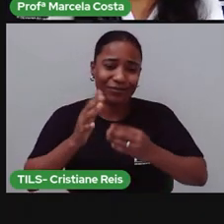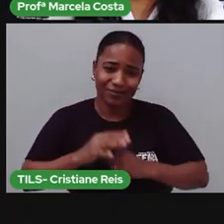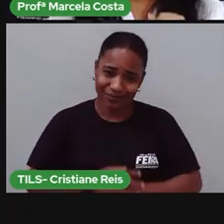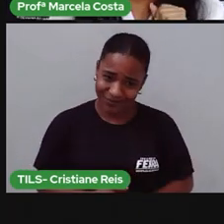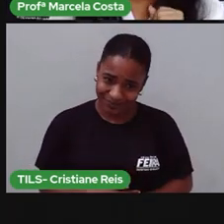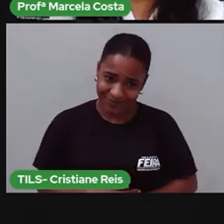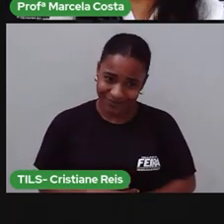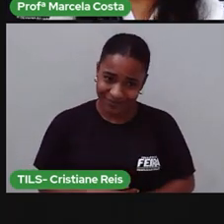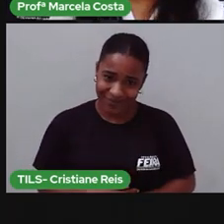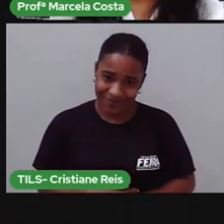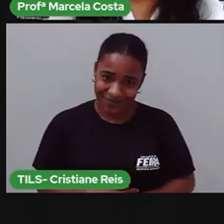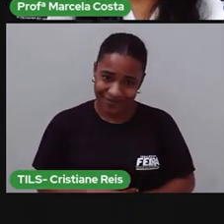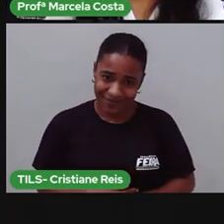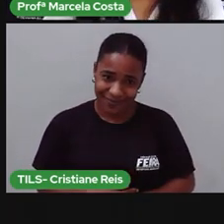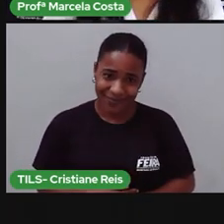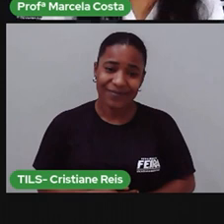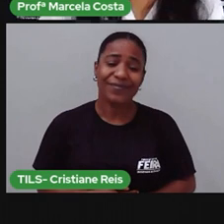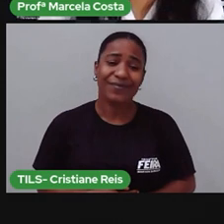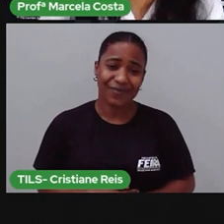Sabe o que ela fez?